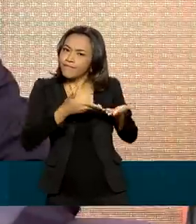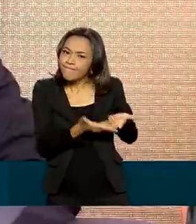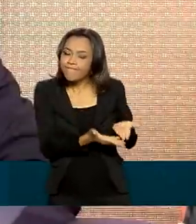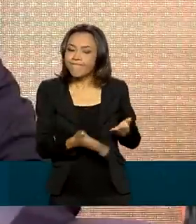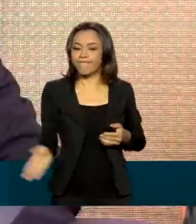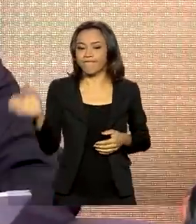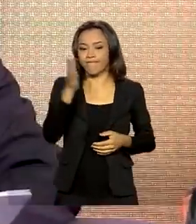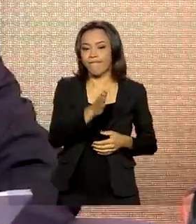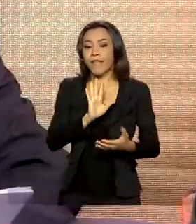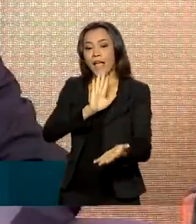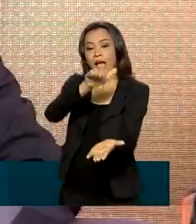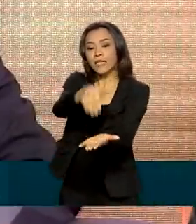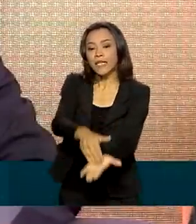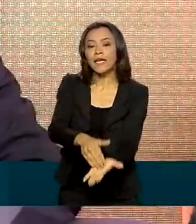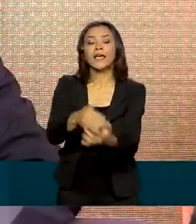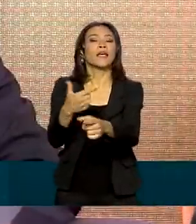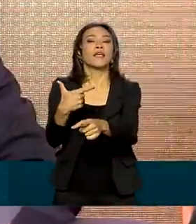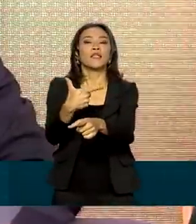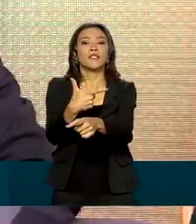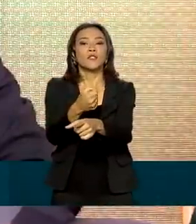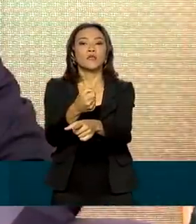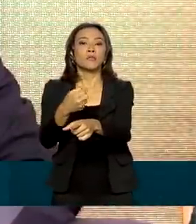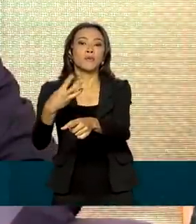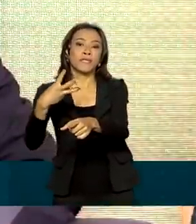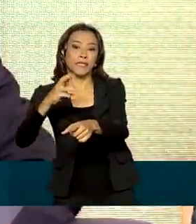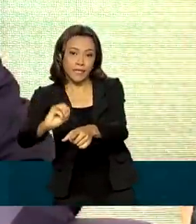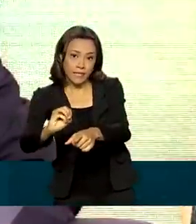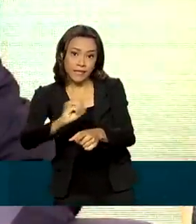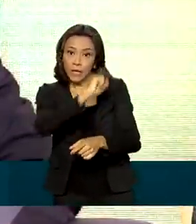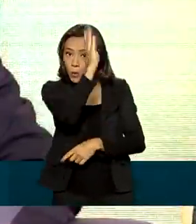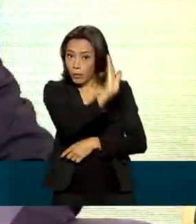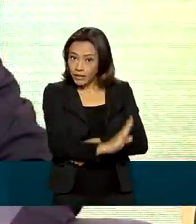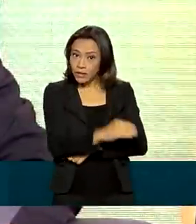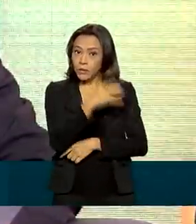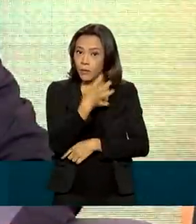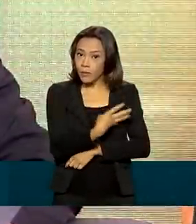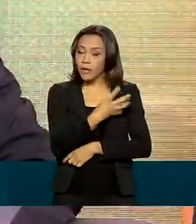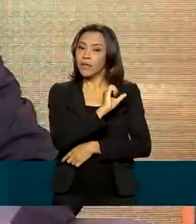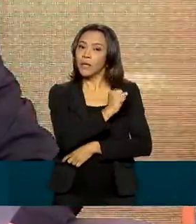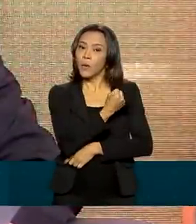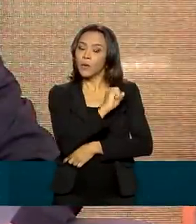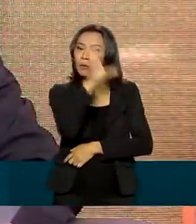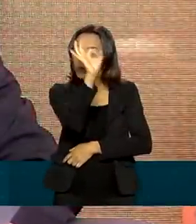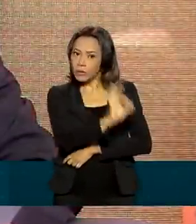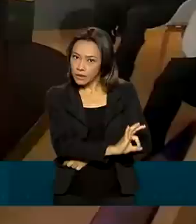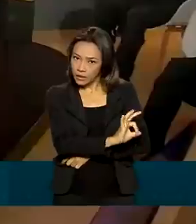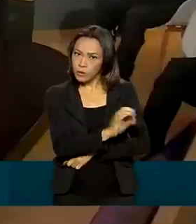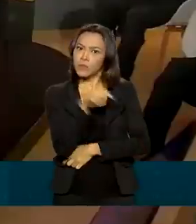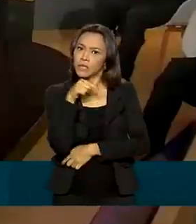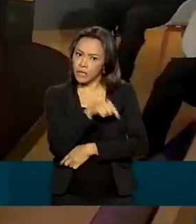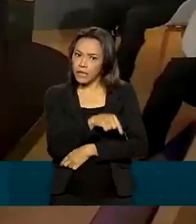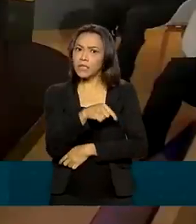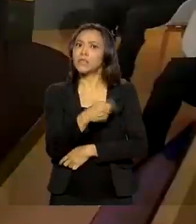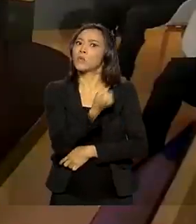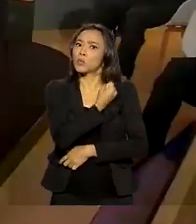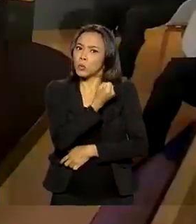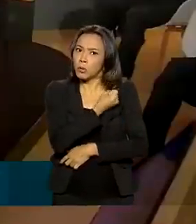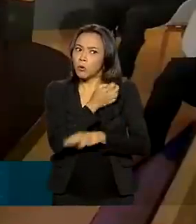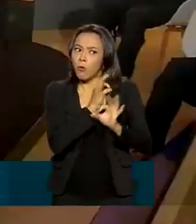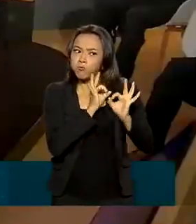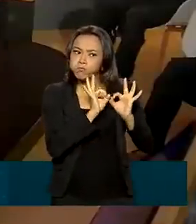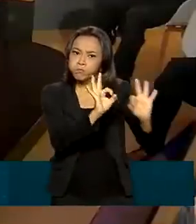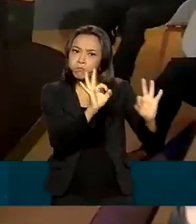2030, o Brasil deve sair dos atuais 48%, que já é um número impressionante,